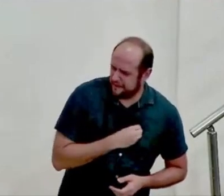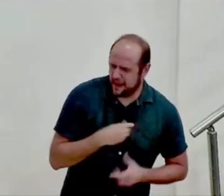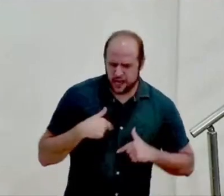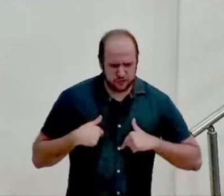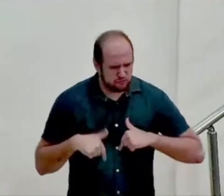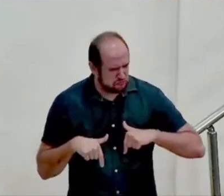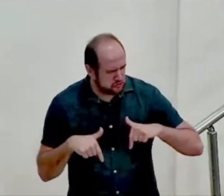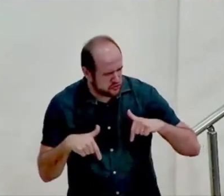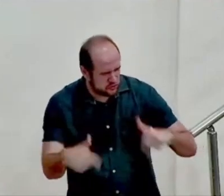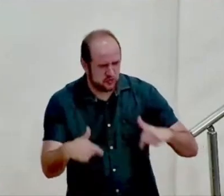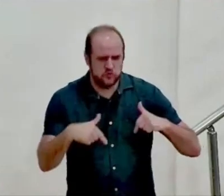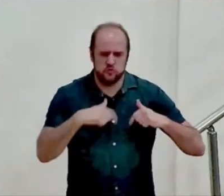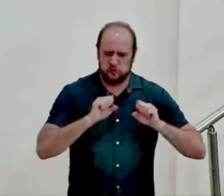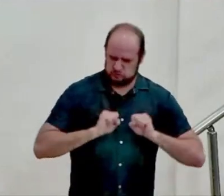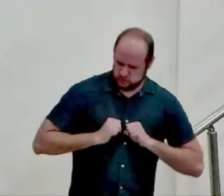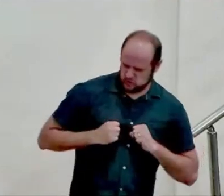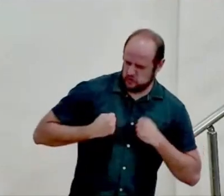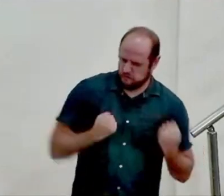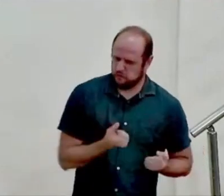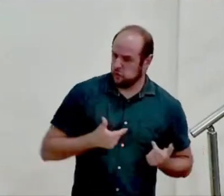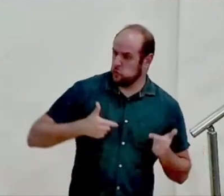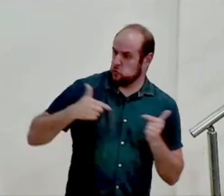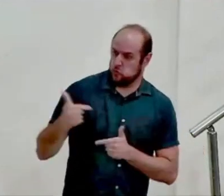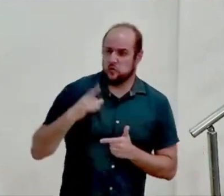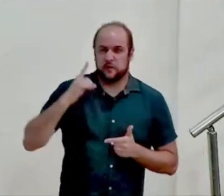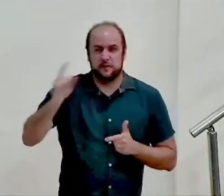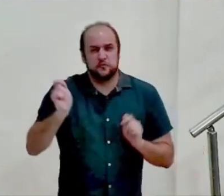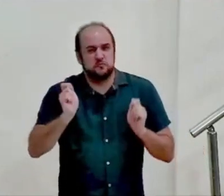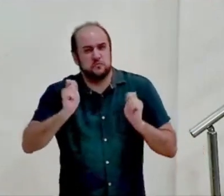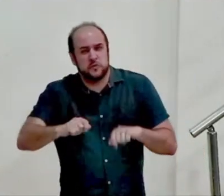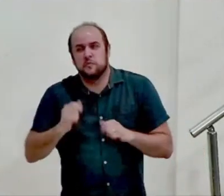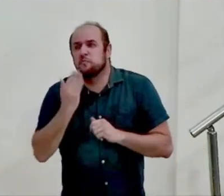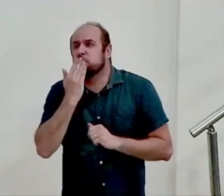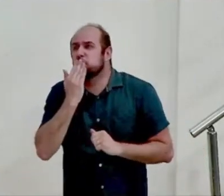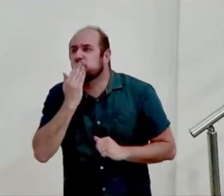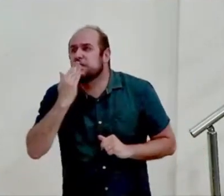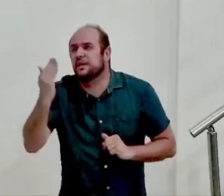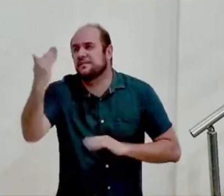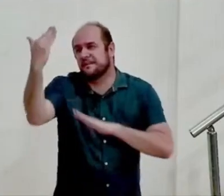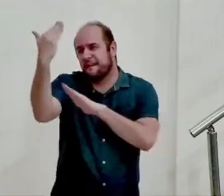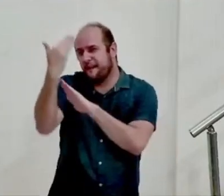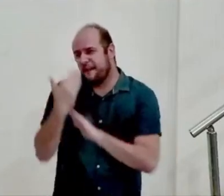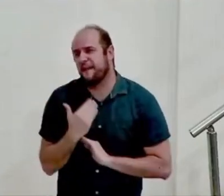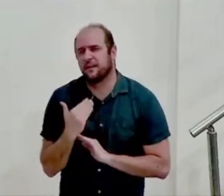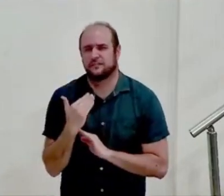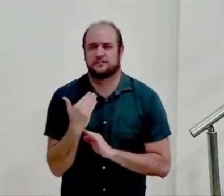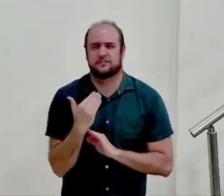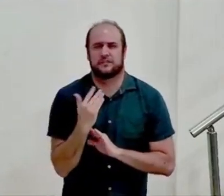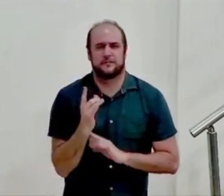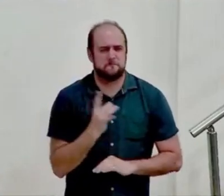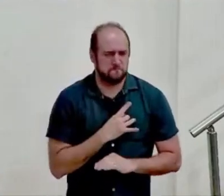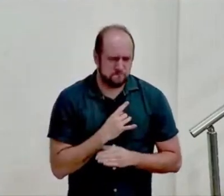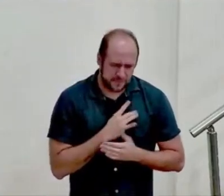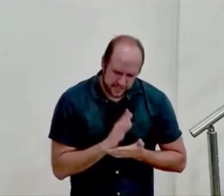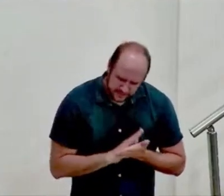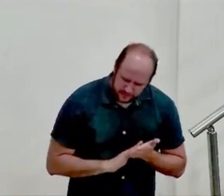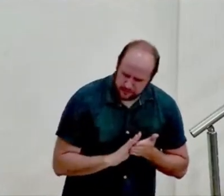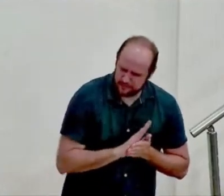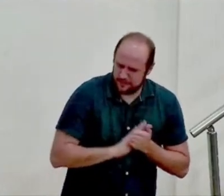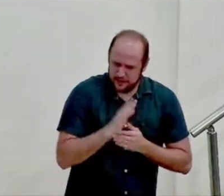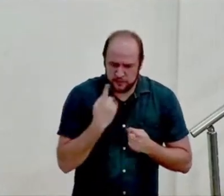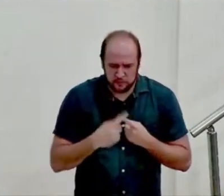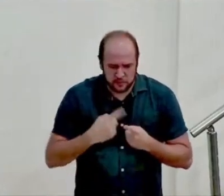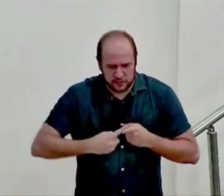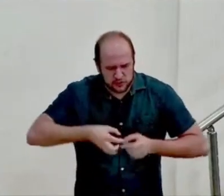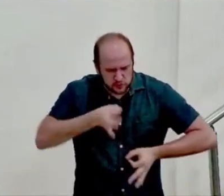luta em nossa rebelião contra ele e buscar sua ajuda e não ter medo porque a sua justiça